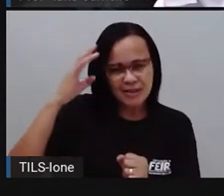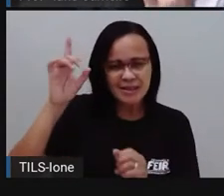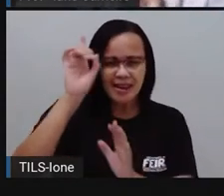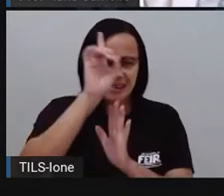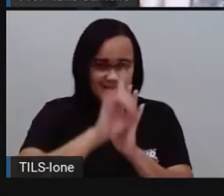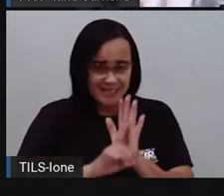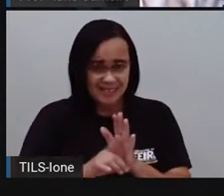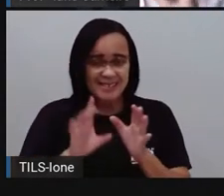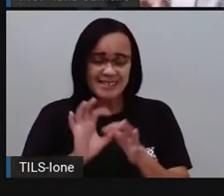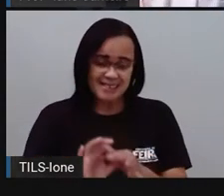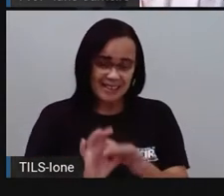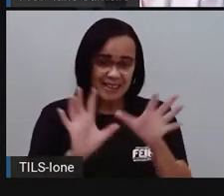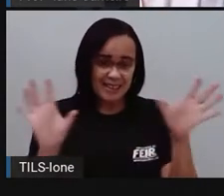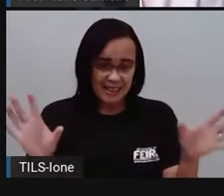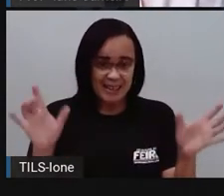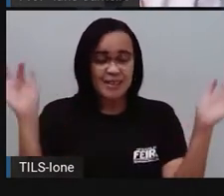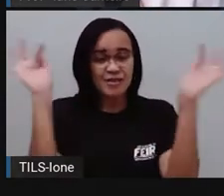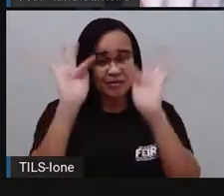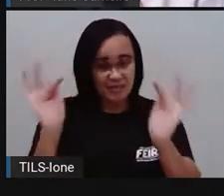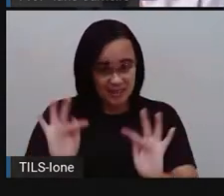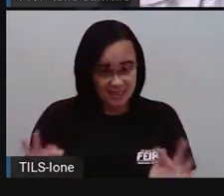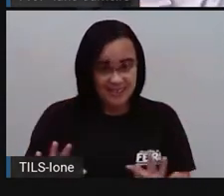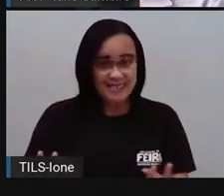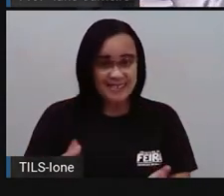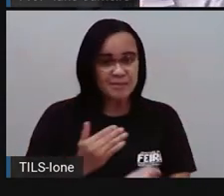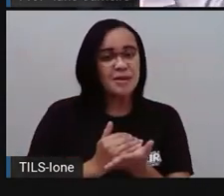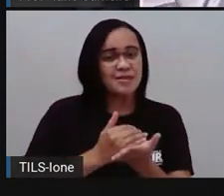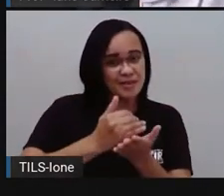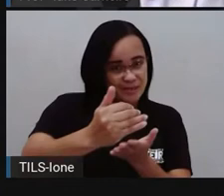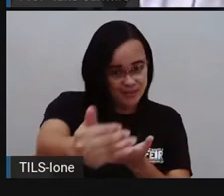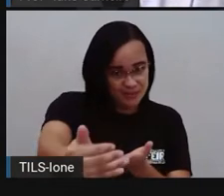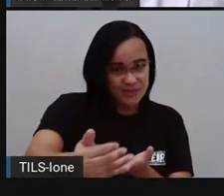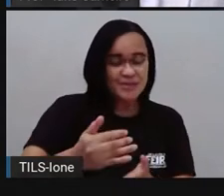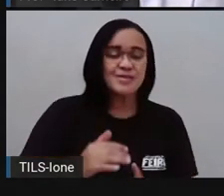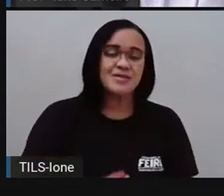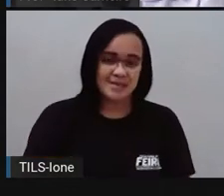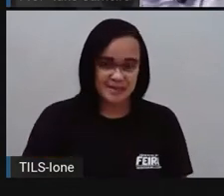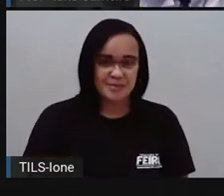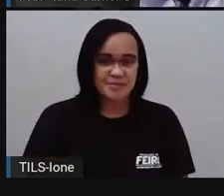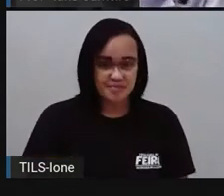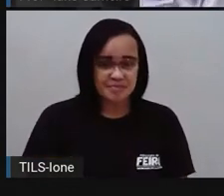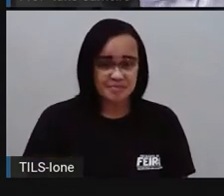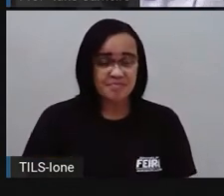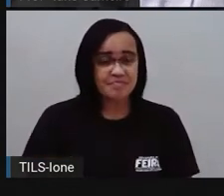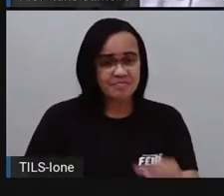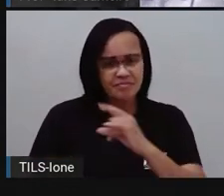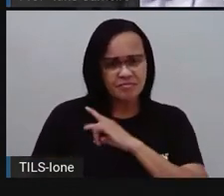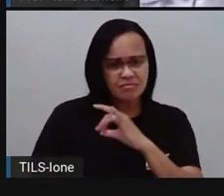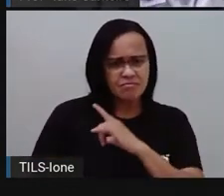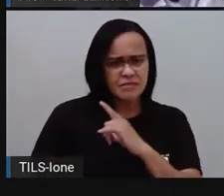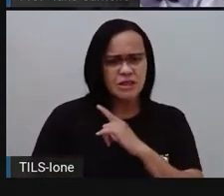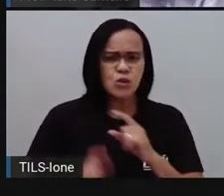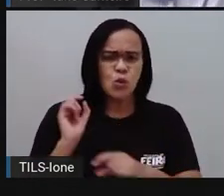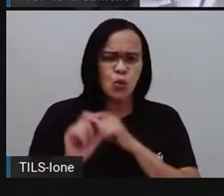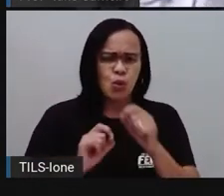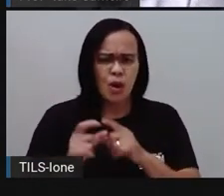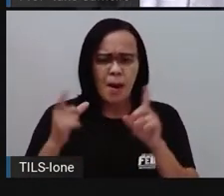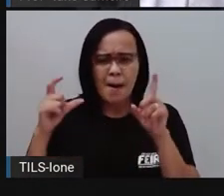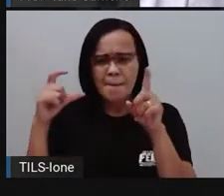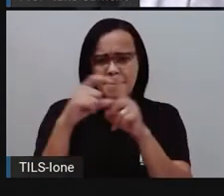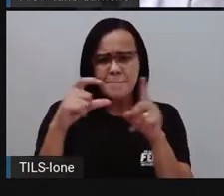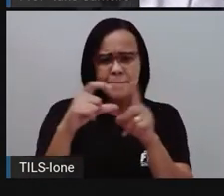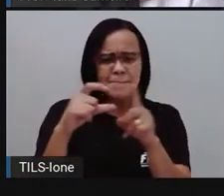Vamos continuar aqui que a gente vai falar muita coisa ainda, hein? Então, ó. Existe uma palavra muito